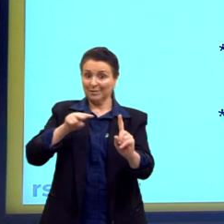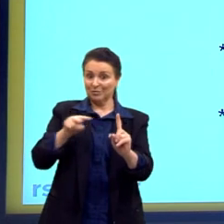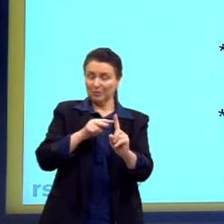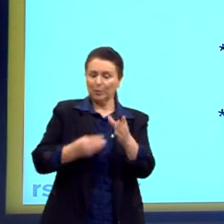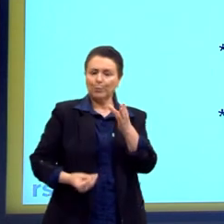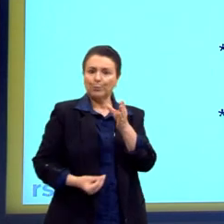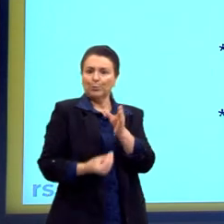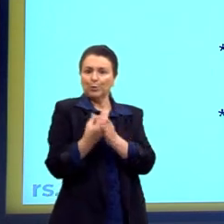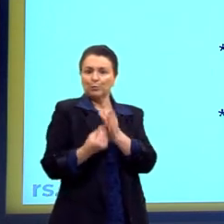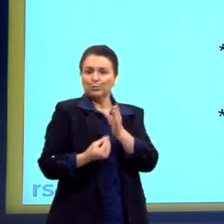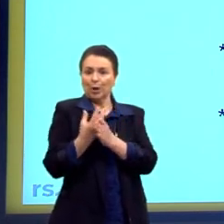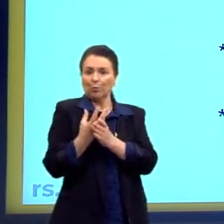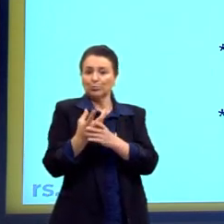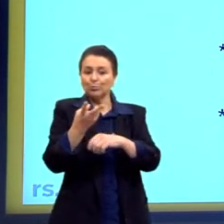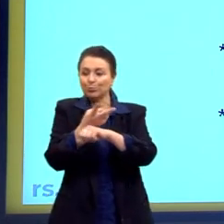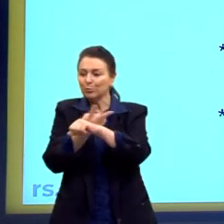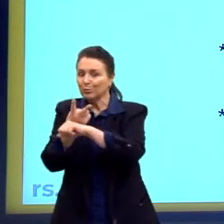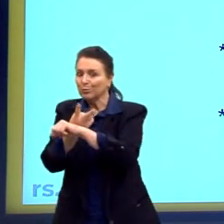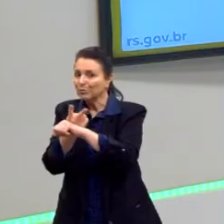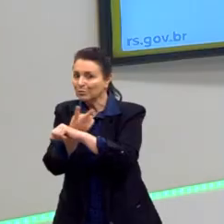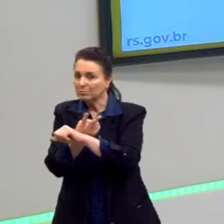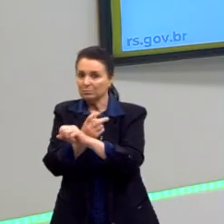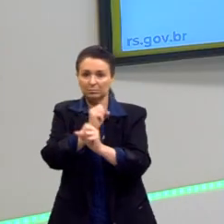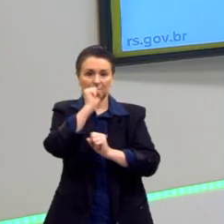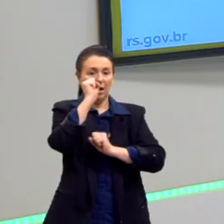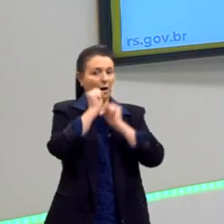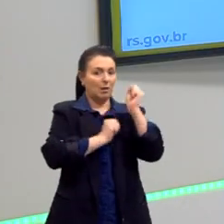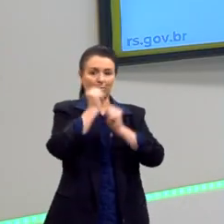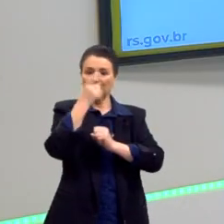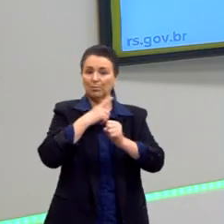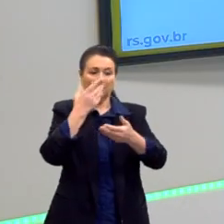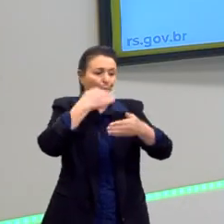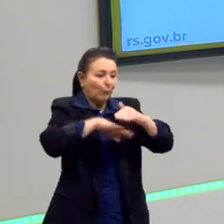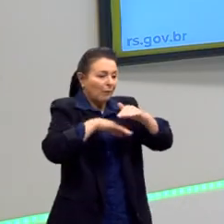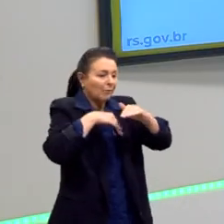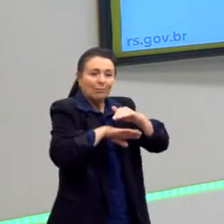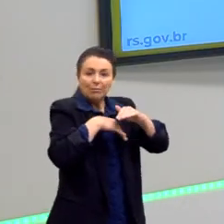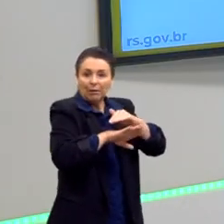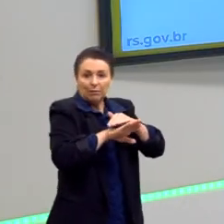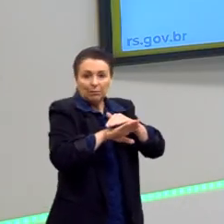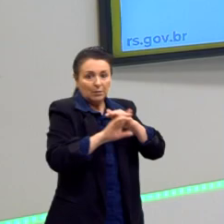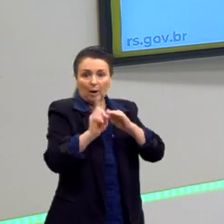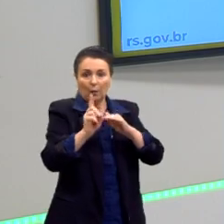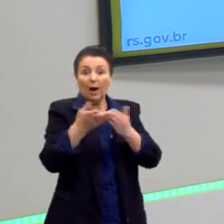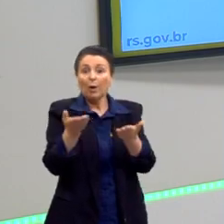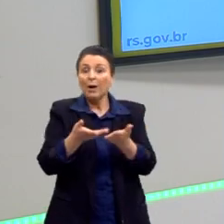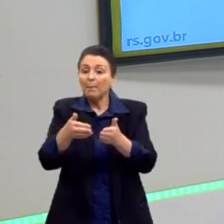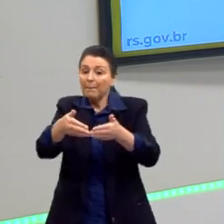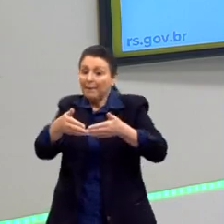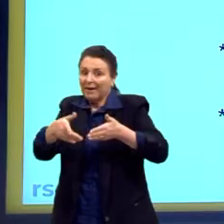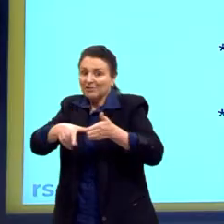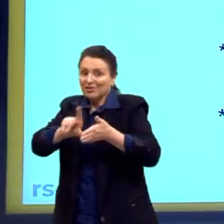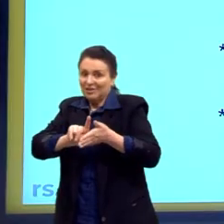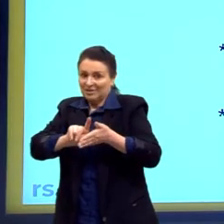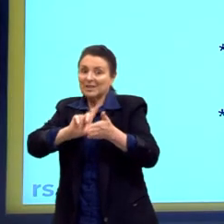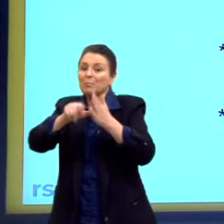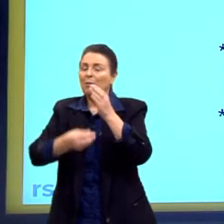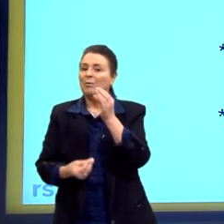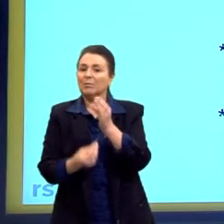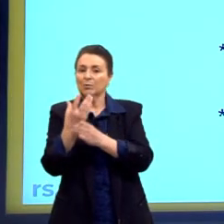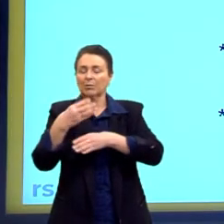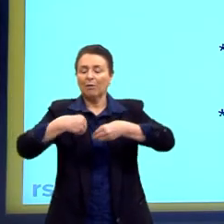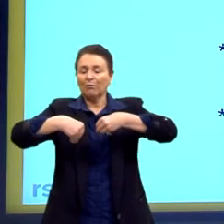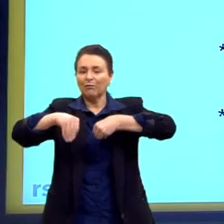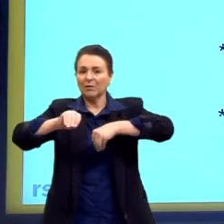produção por demanda, a empresa não tem mais aquele estoque como a Ford tinha de carro, agora é por encomenda. Flexibilização da produção,